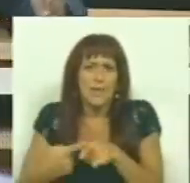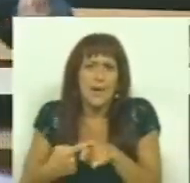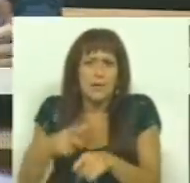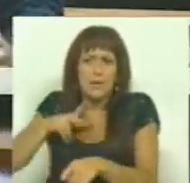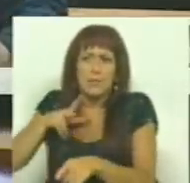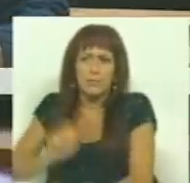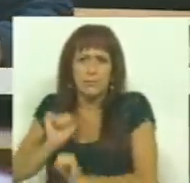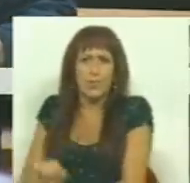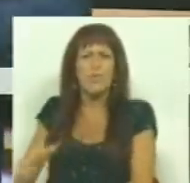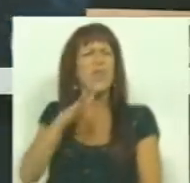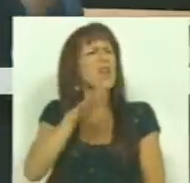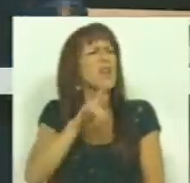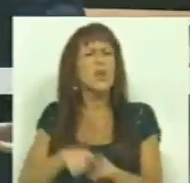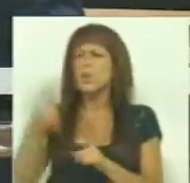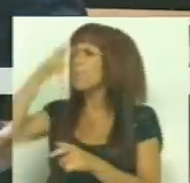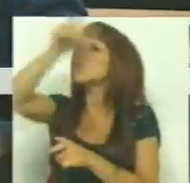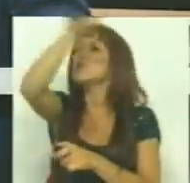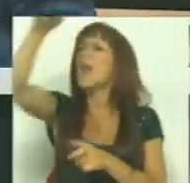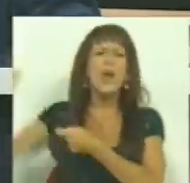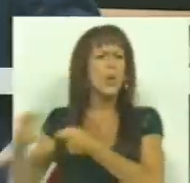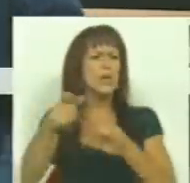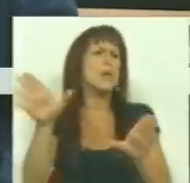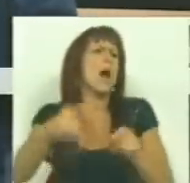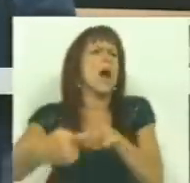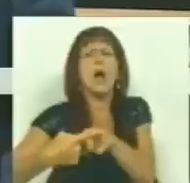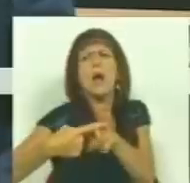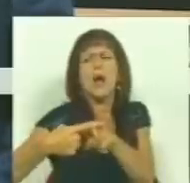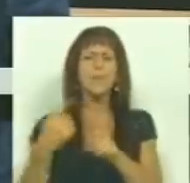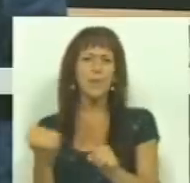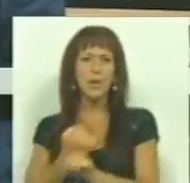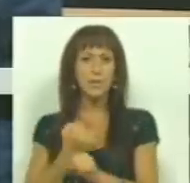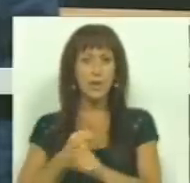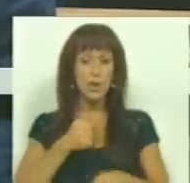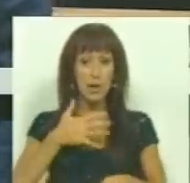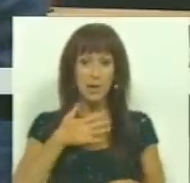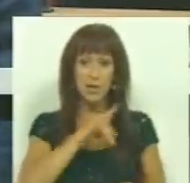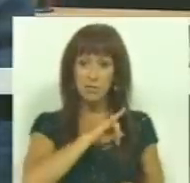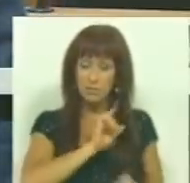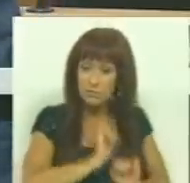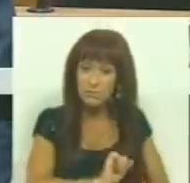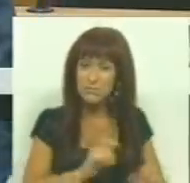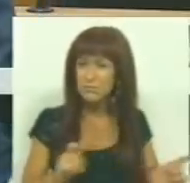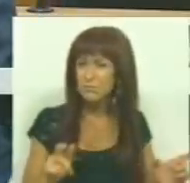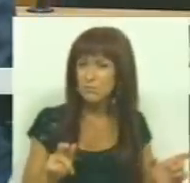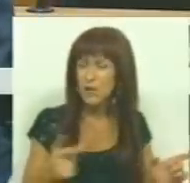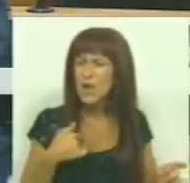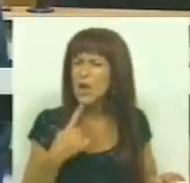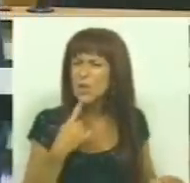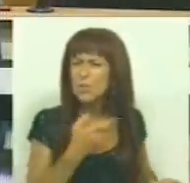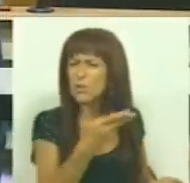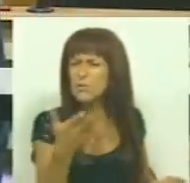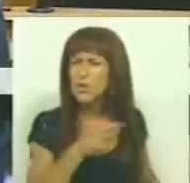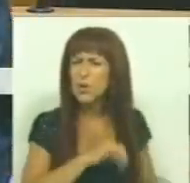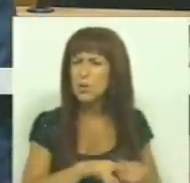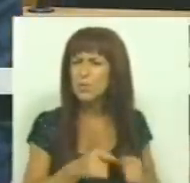e dizem que esses investidores são os mais interessados na atividade das empresas privatizadas, nós perguntamos aos